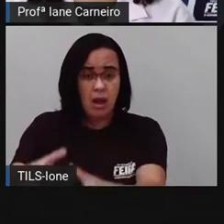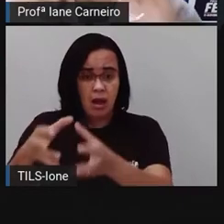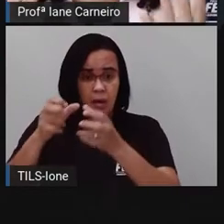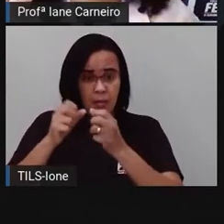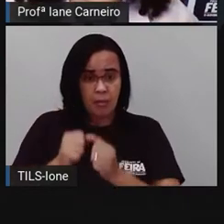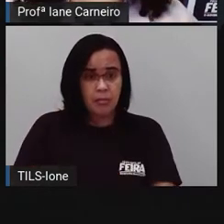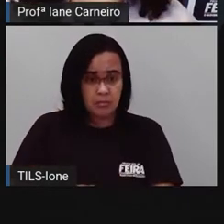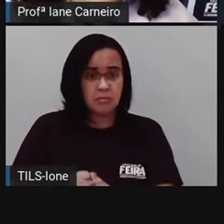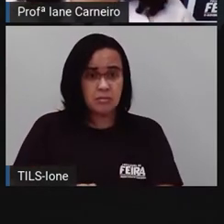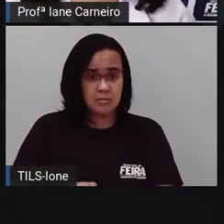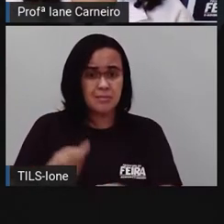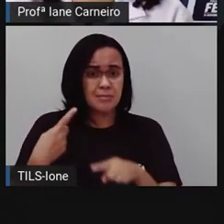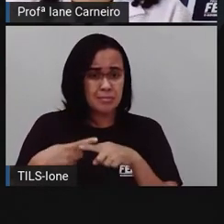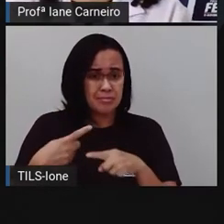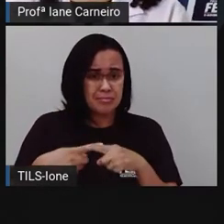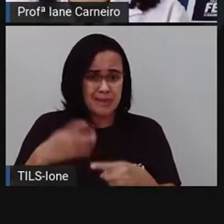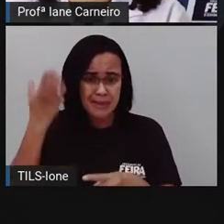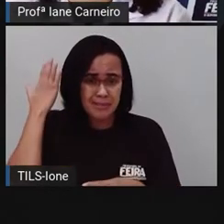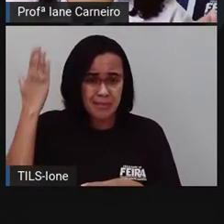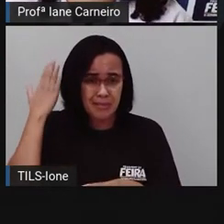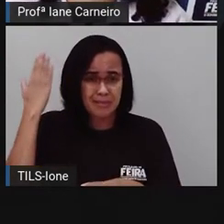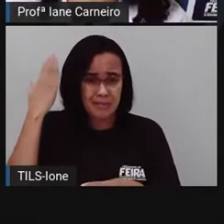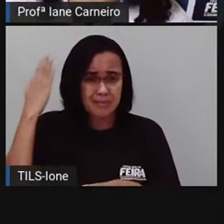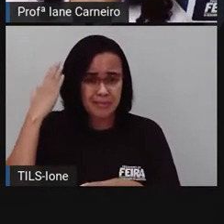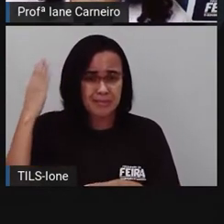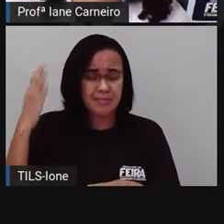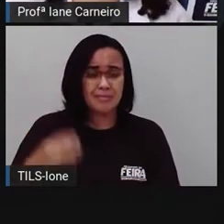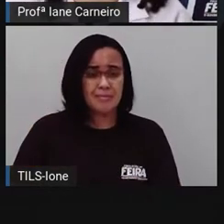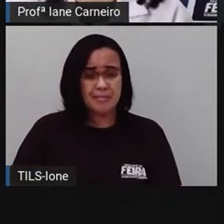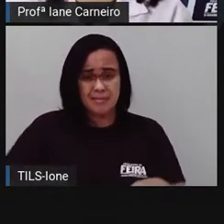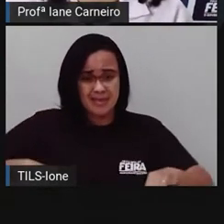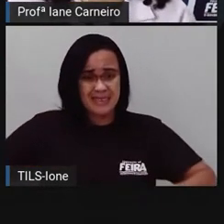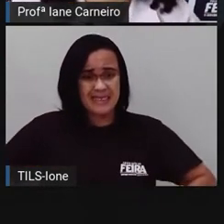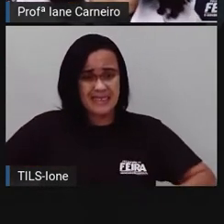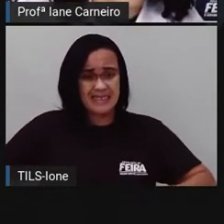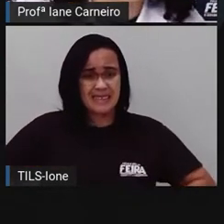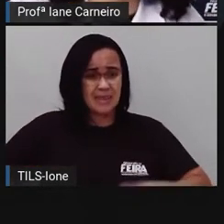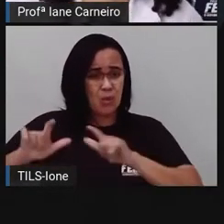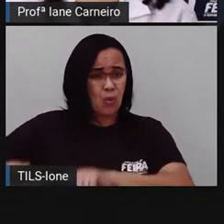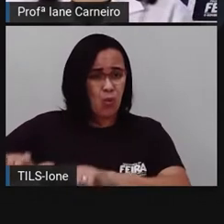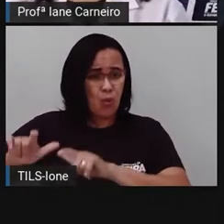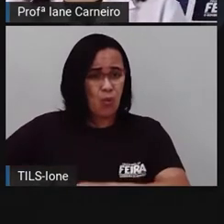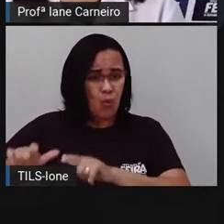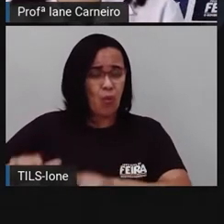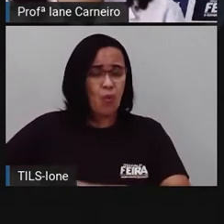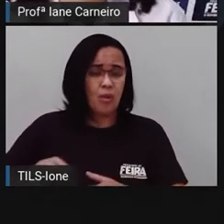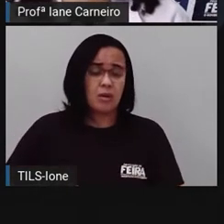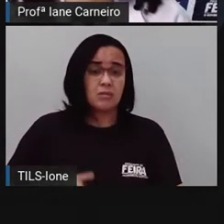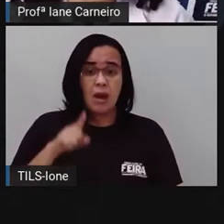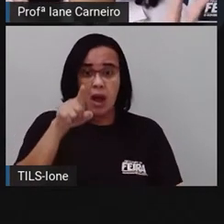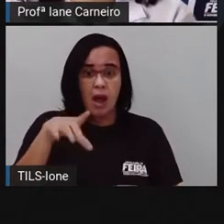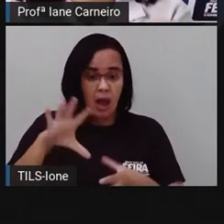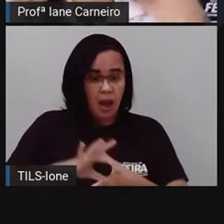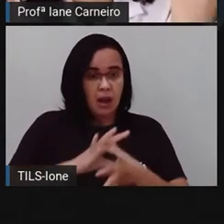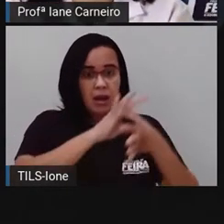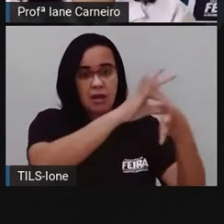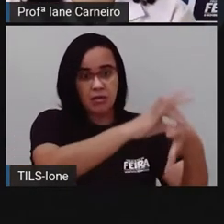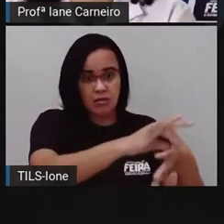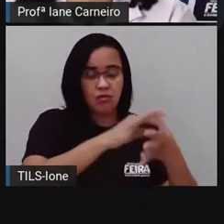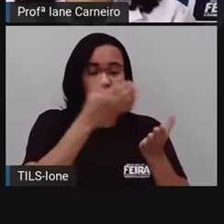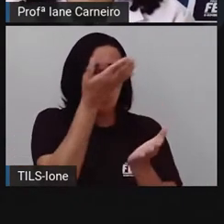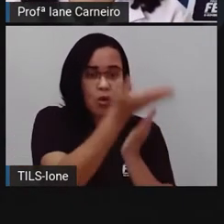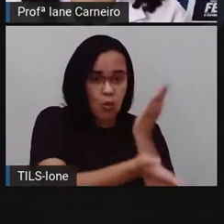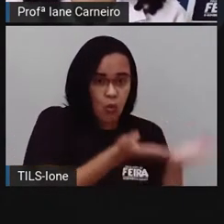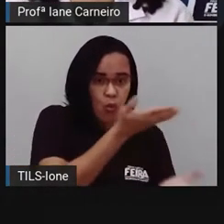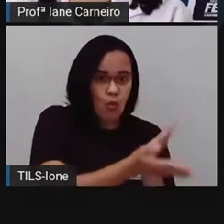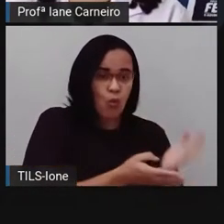De um circo, né? E aí ele foi levado para o zoológico para ser tratado, para ser cuidado, né? E aí vive no